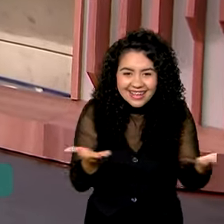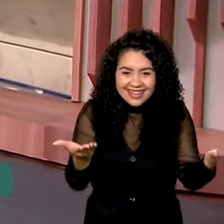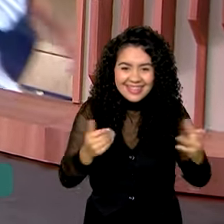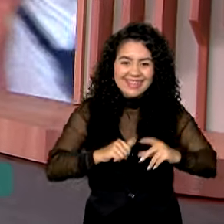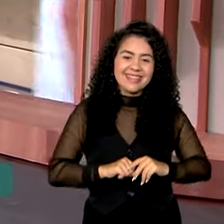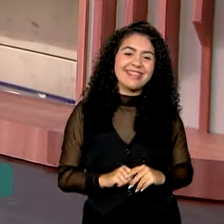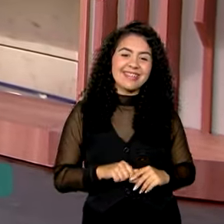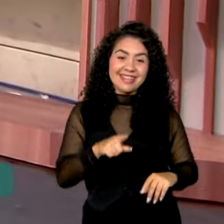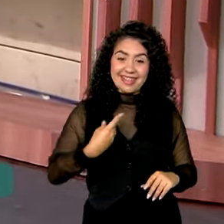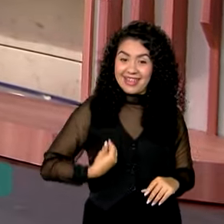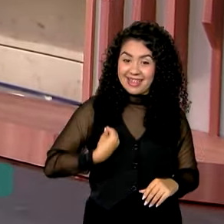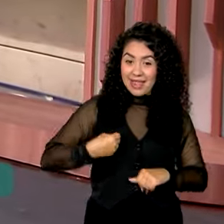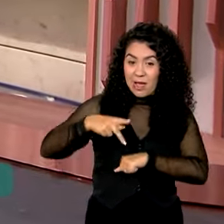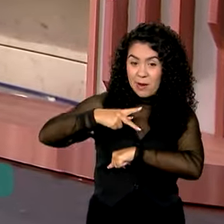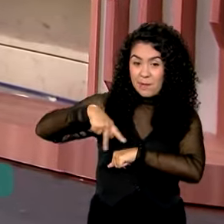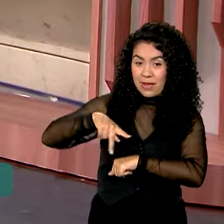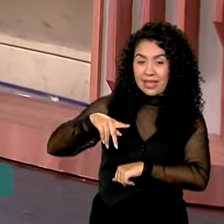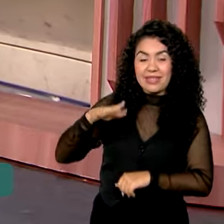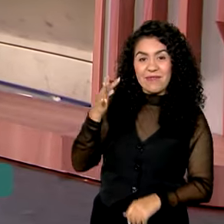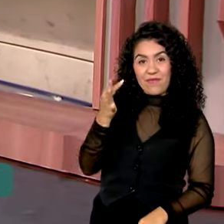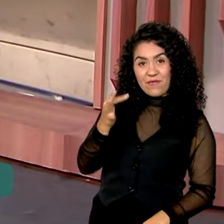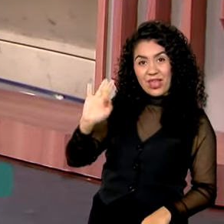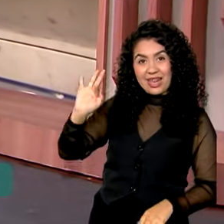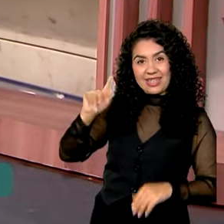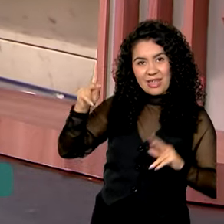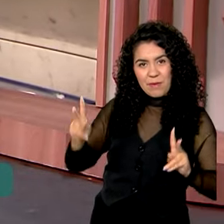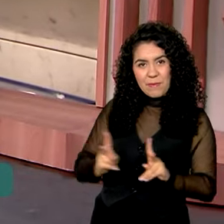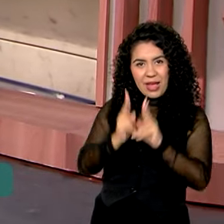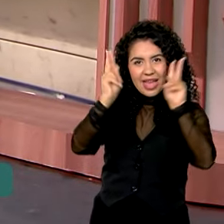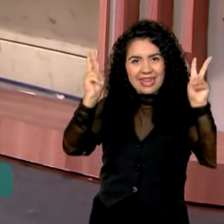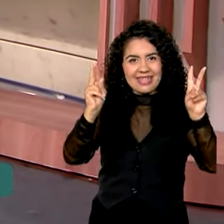Jéssica, que está em Paris, nessa paisagem maravilhosa.